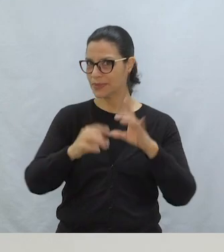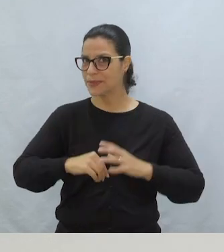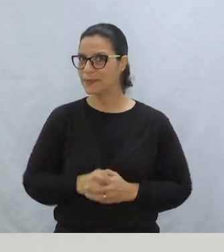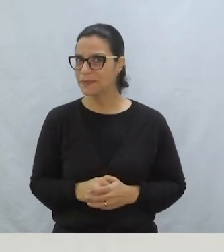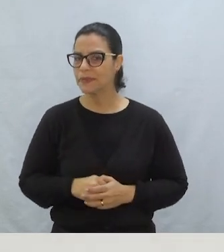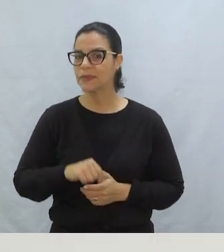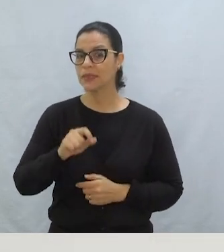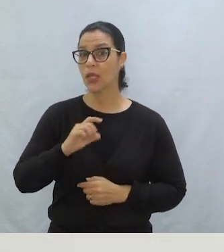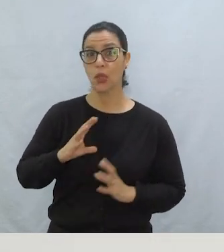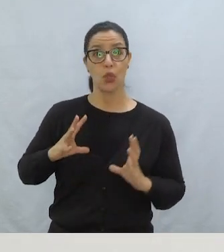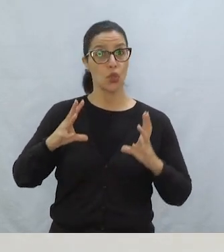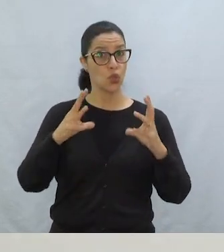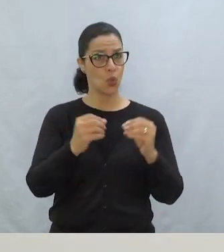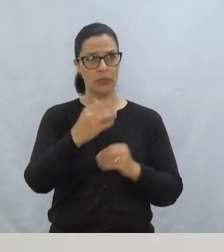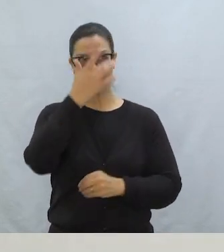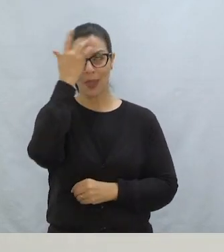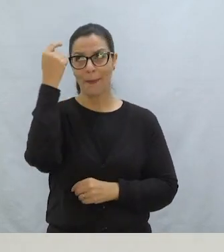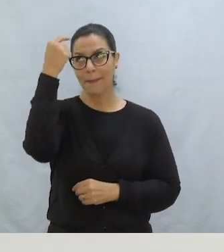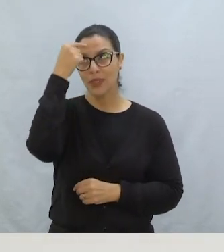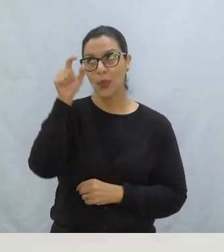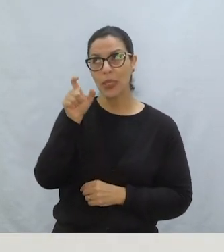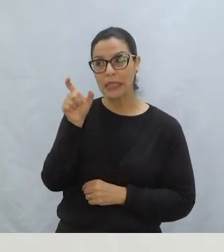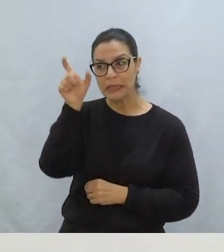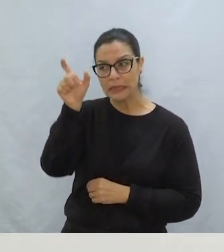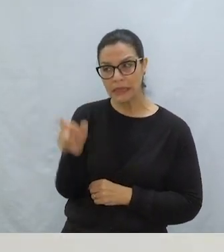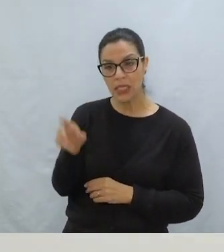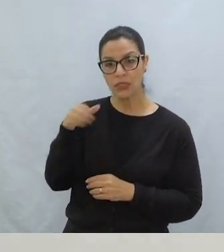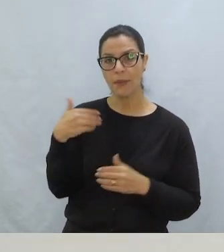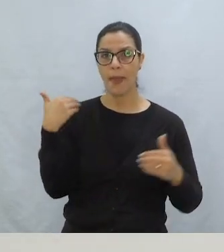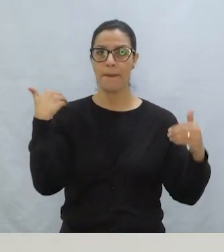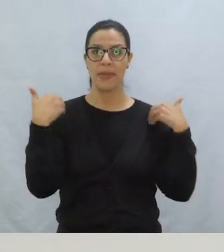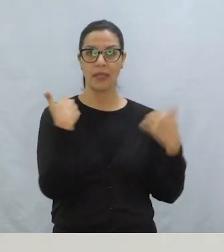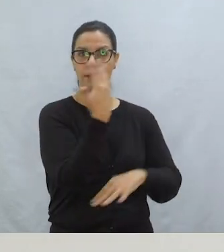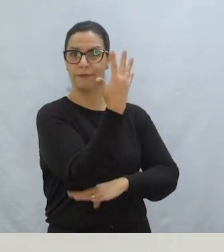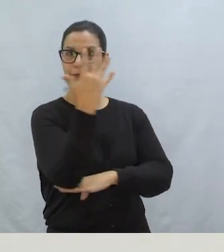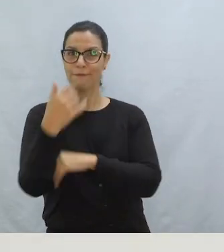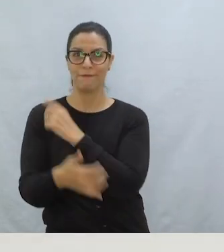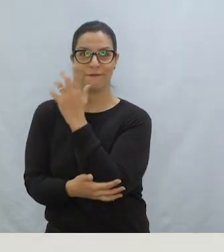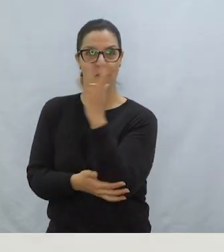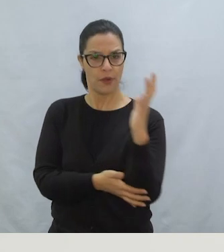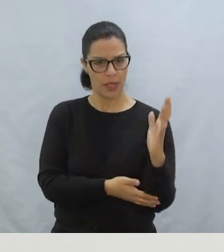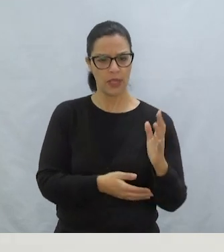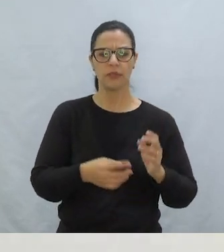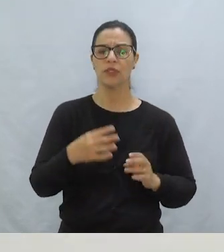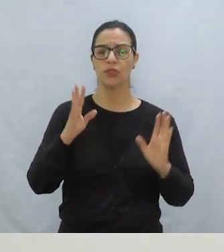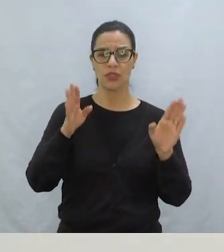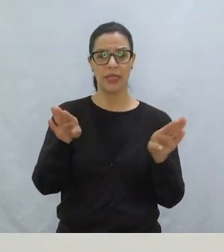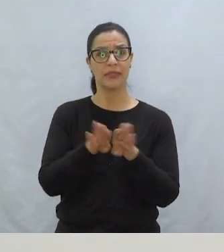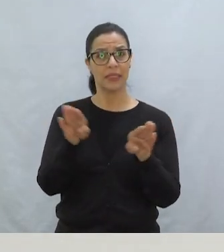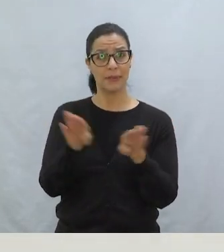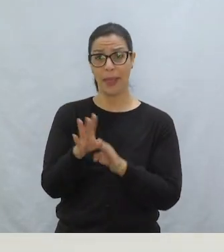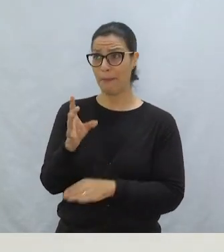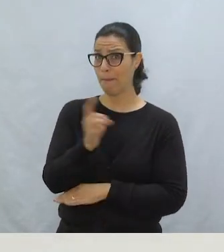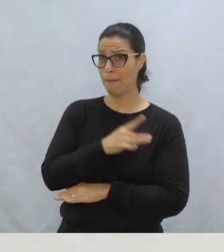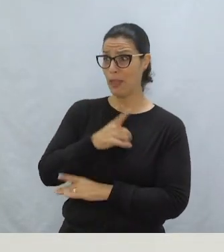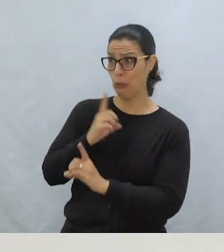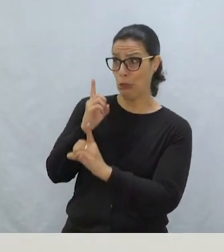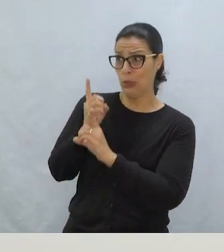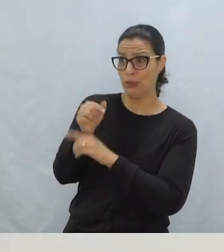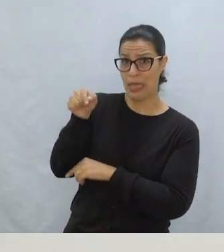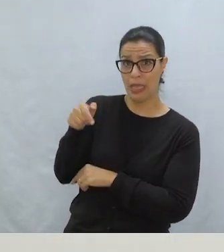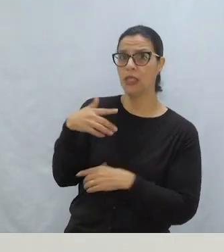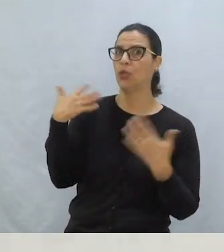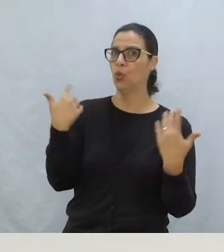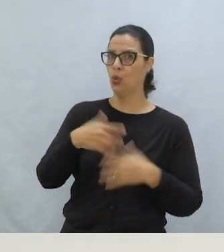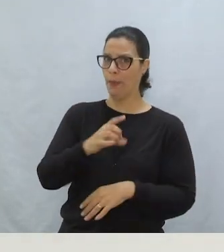muito especial Todo mundo já pensou nele ao passear na floresta Todo mundo já temeu